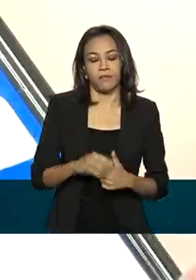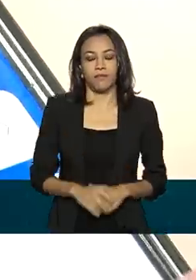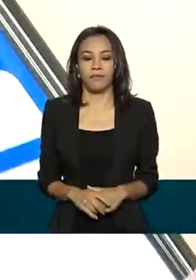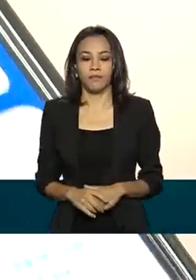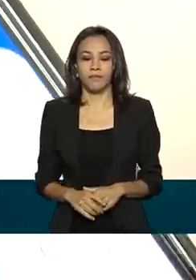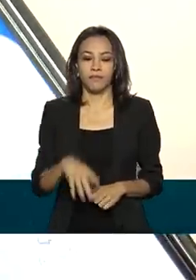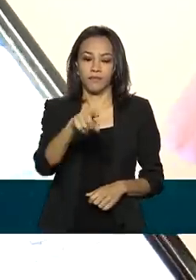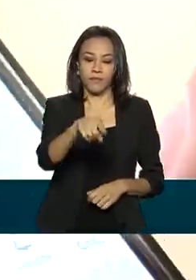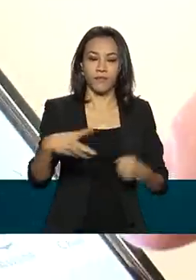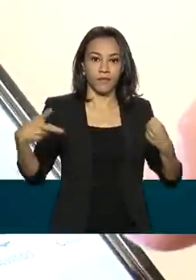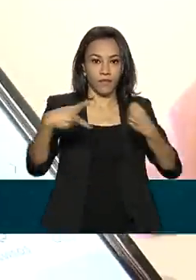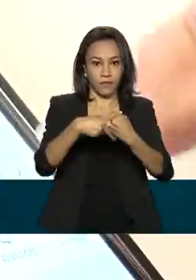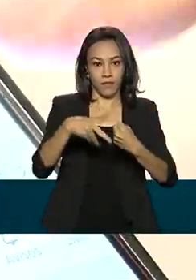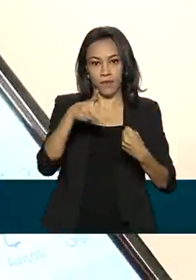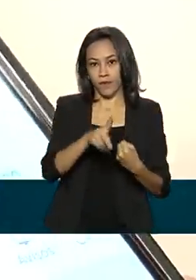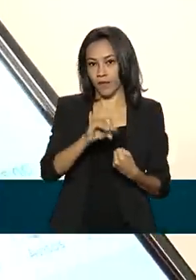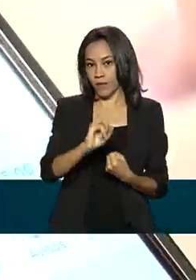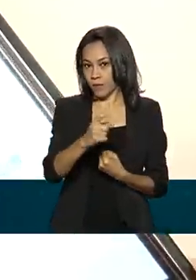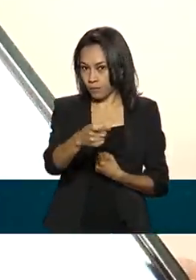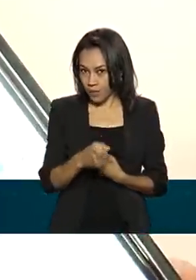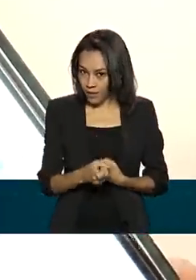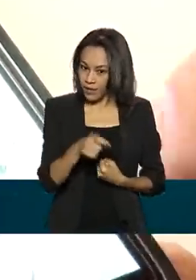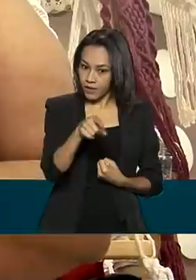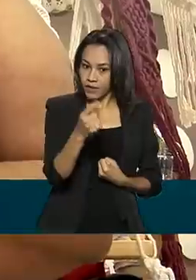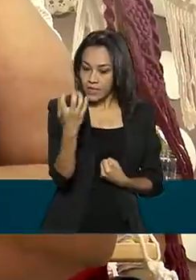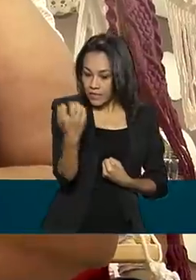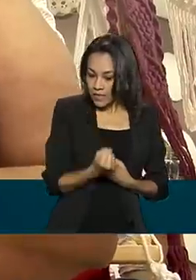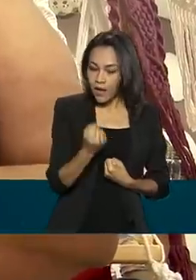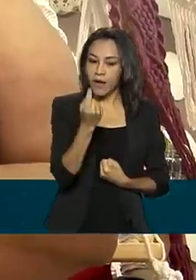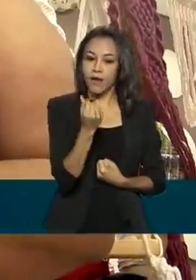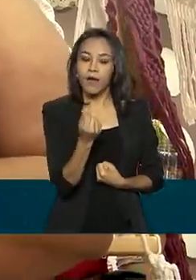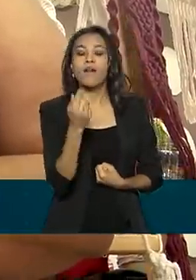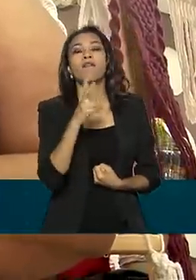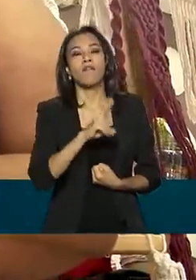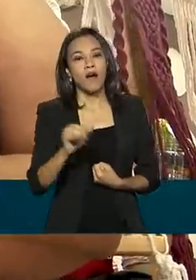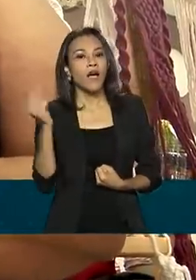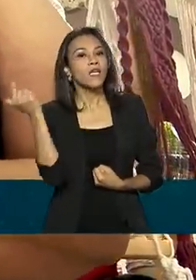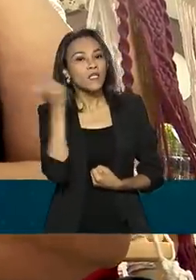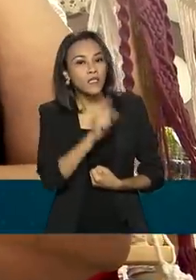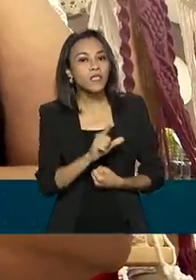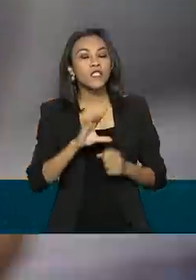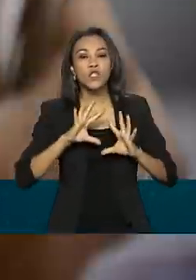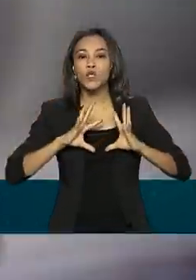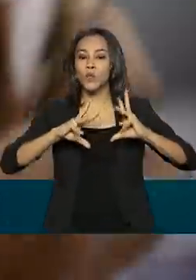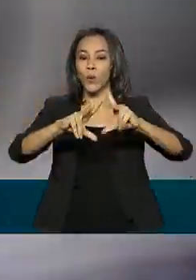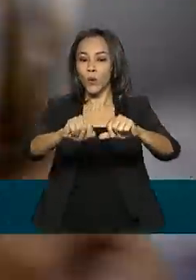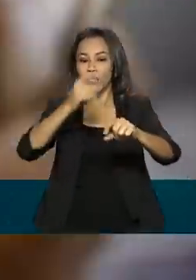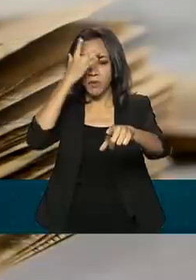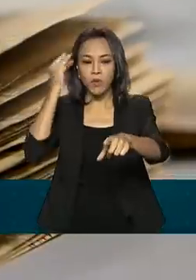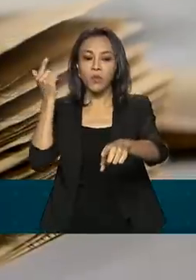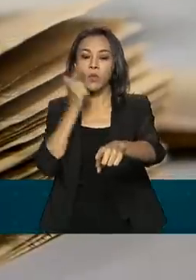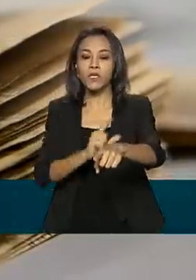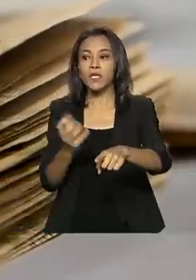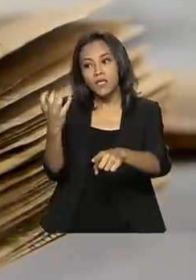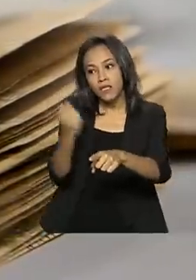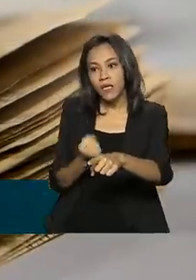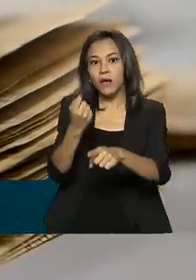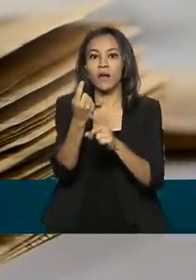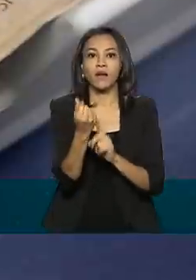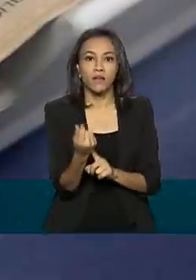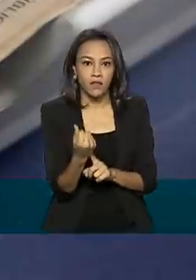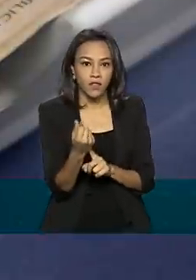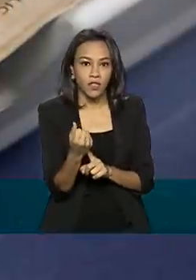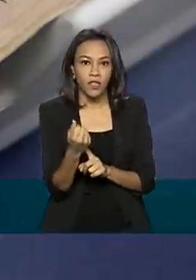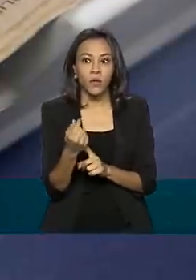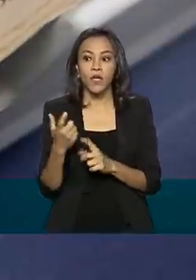O PIX saque, como o próprio nome diz, vai permitir que todos os clientes realizem retiradas em